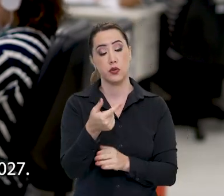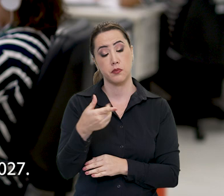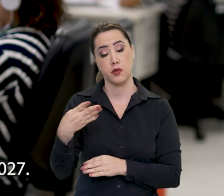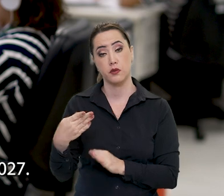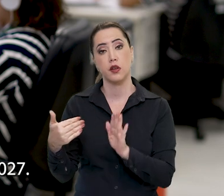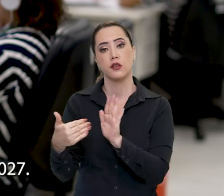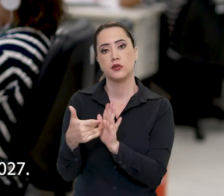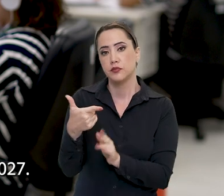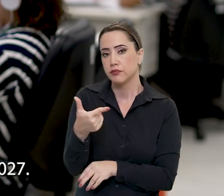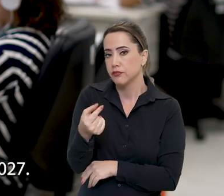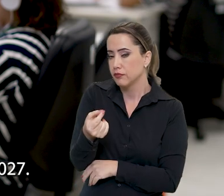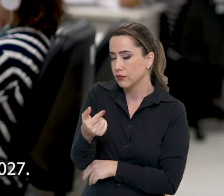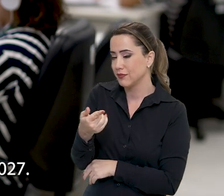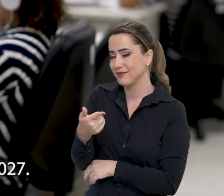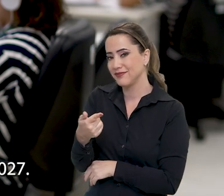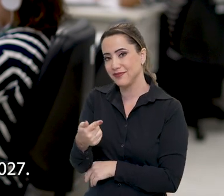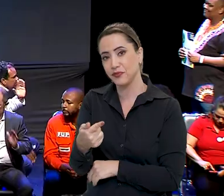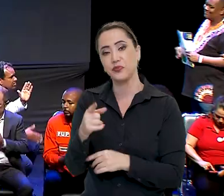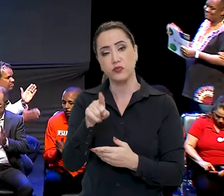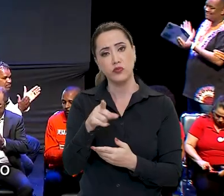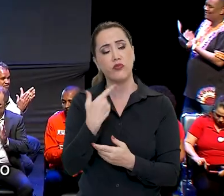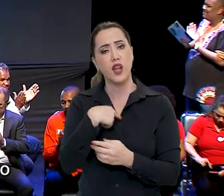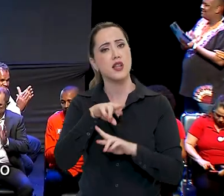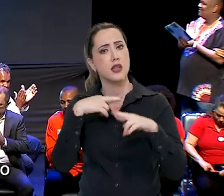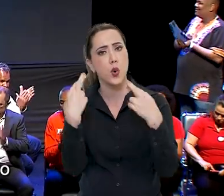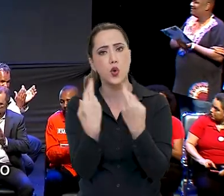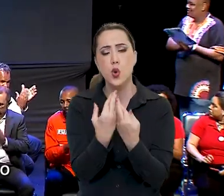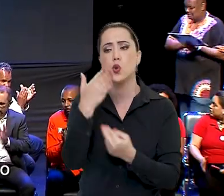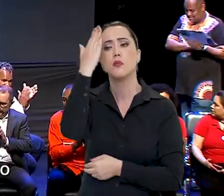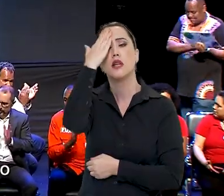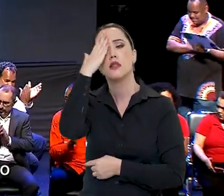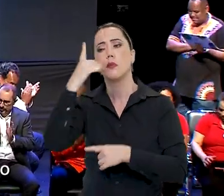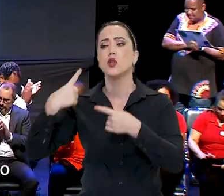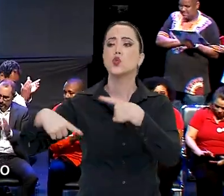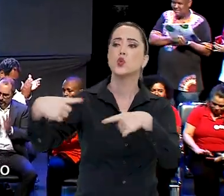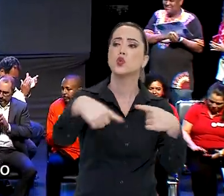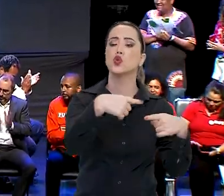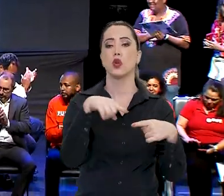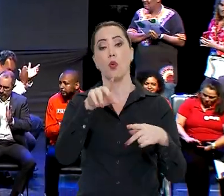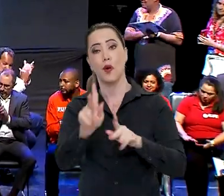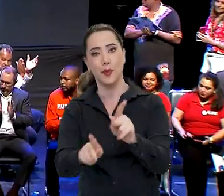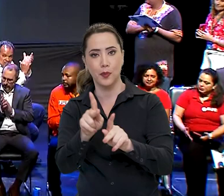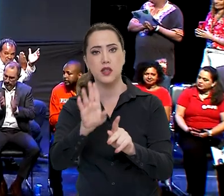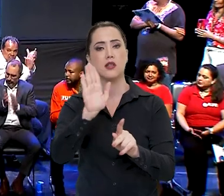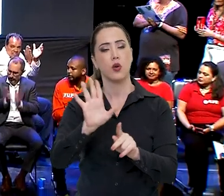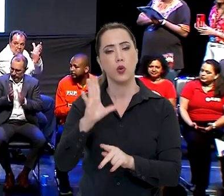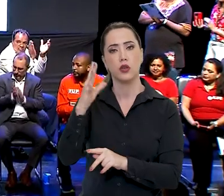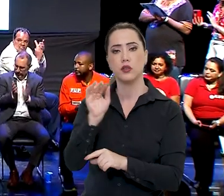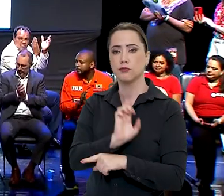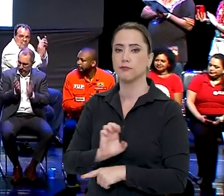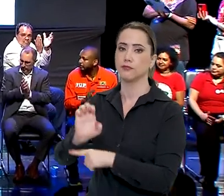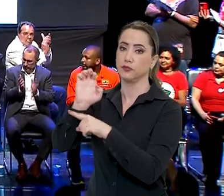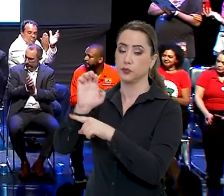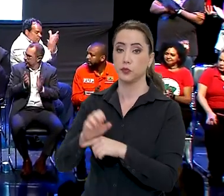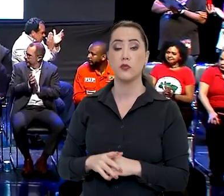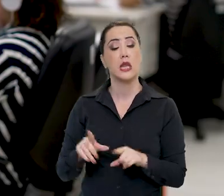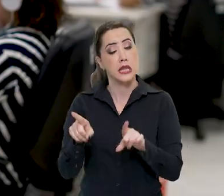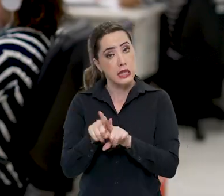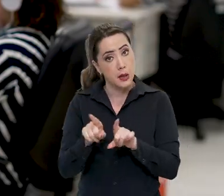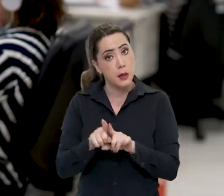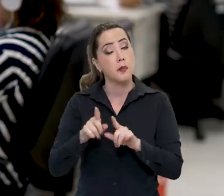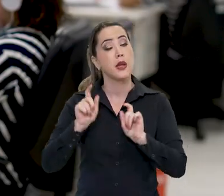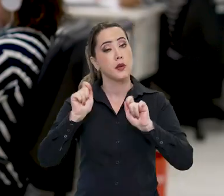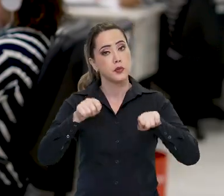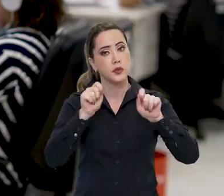2024 até 2027. As plenárias para ouvir a população estão sendo realizadas em todos os estados.